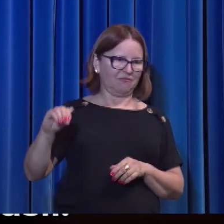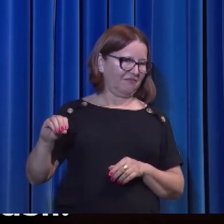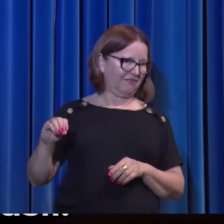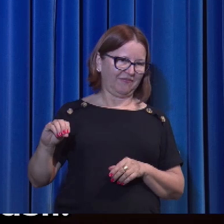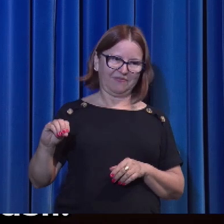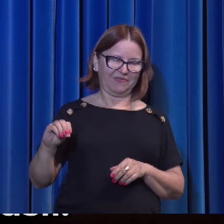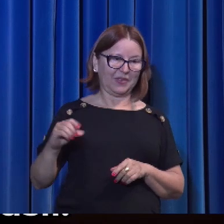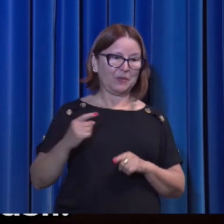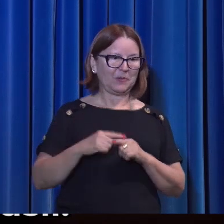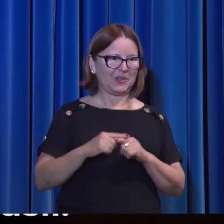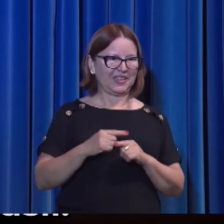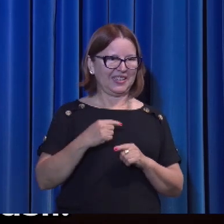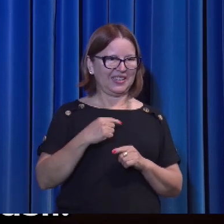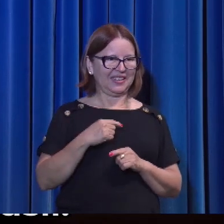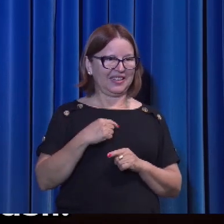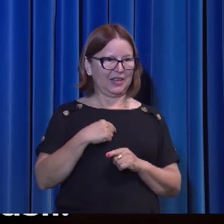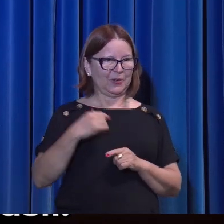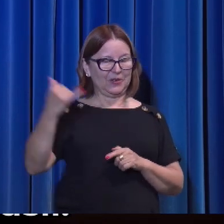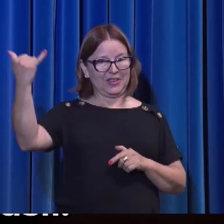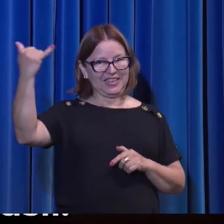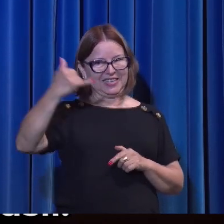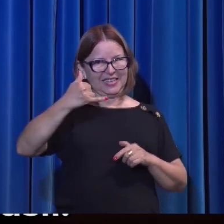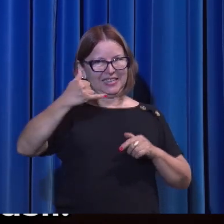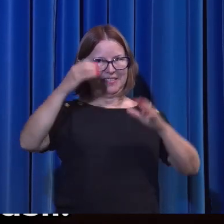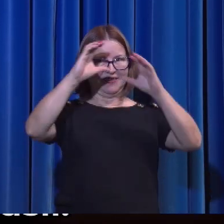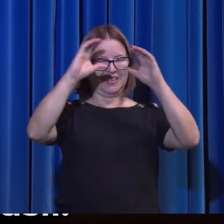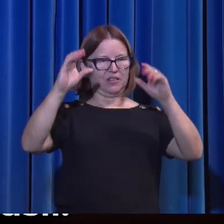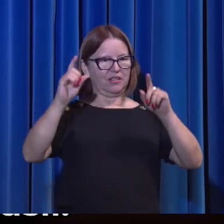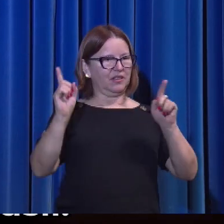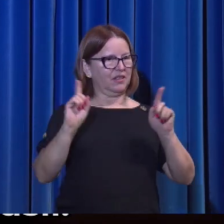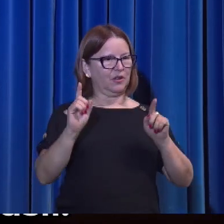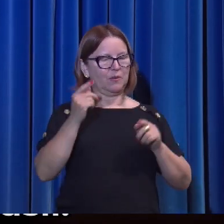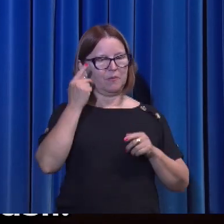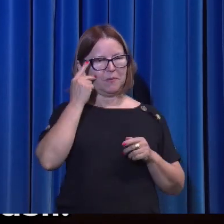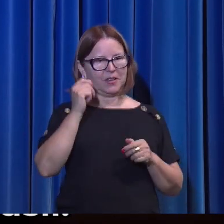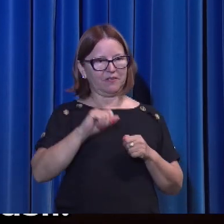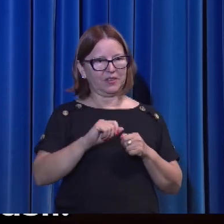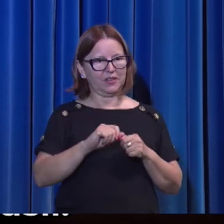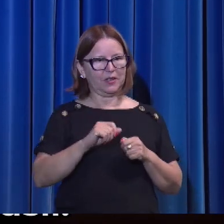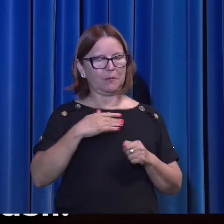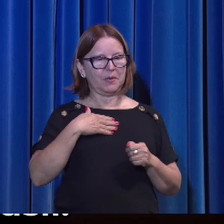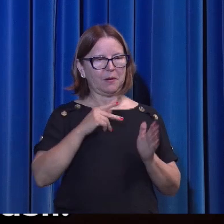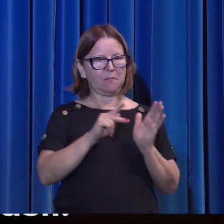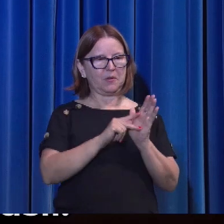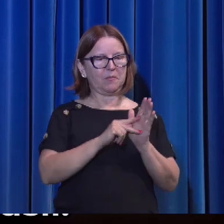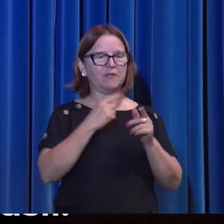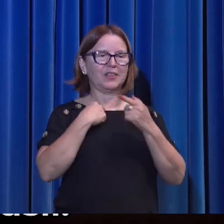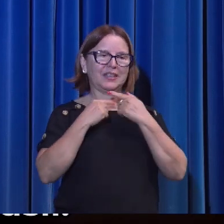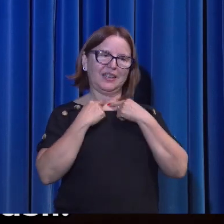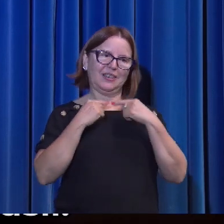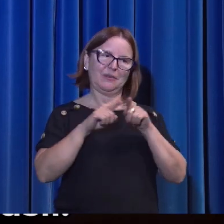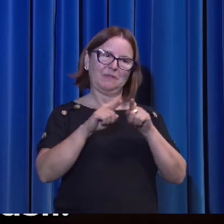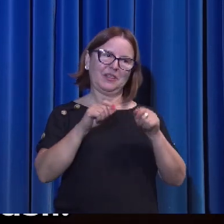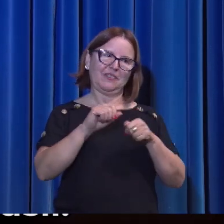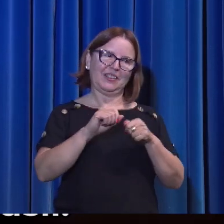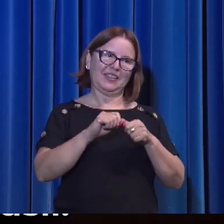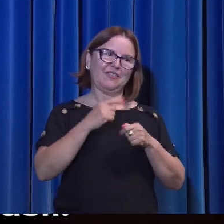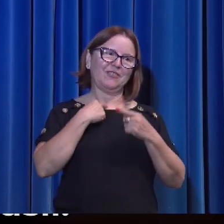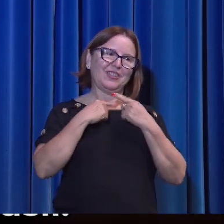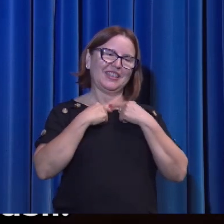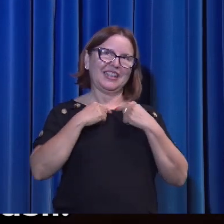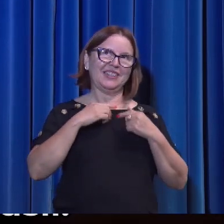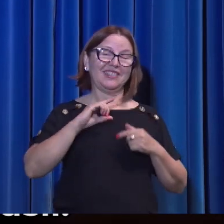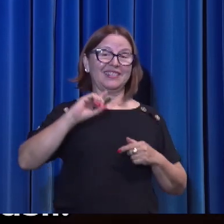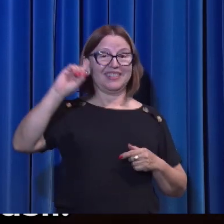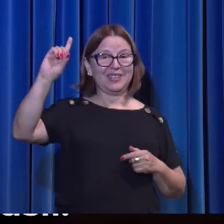Porque eu desci do céu não para fazer a minha própria vontade, e sim a vontade daquele que me enviou.